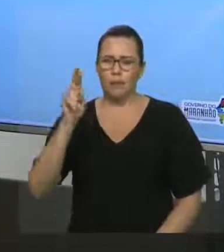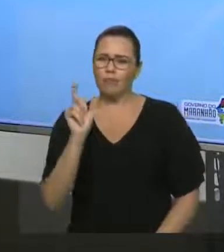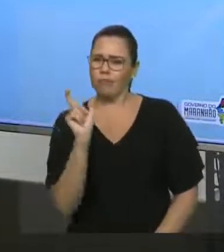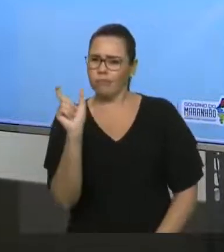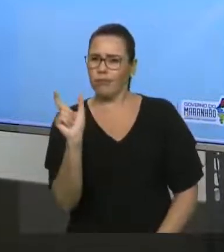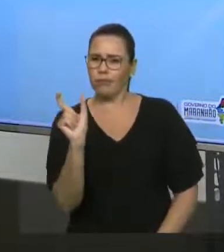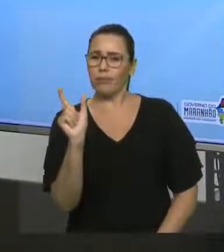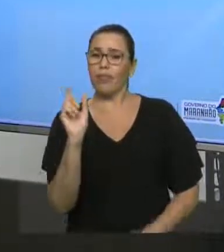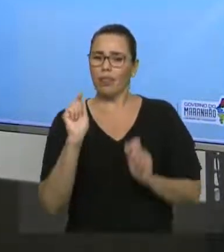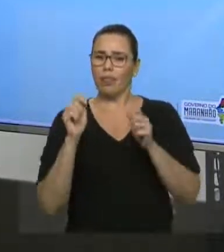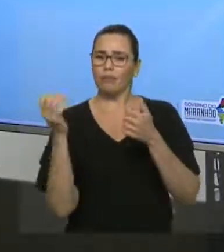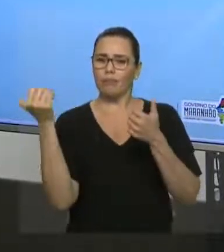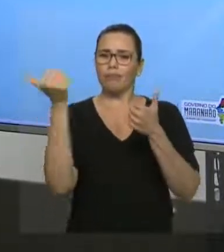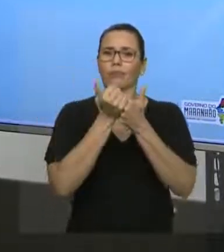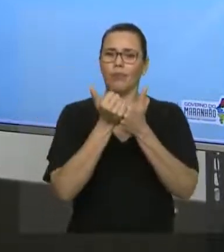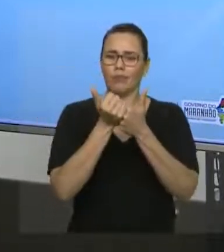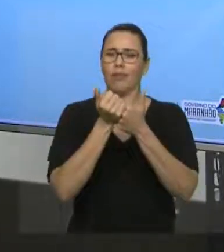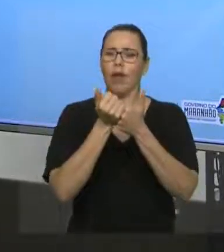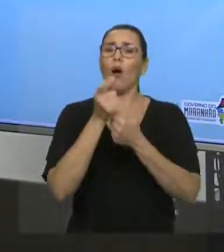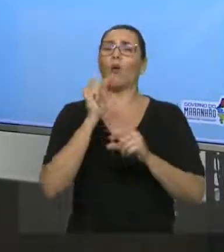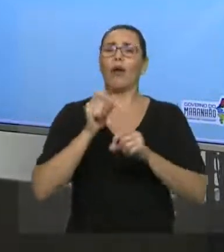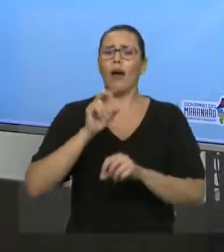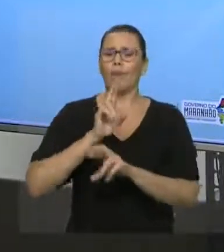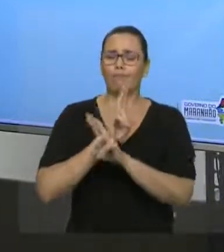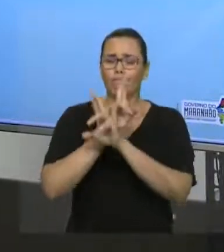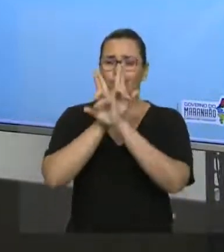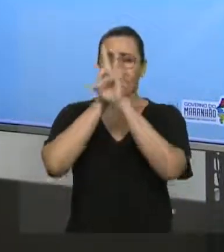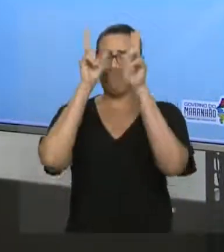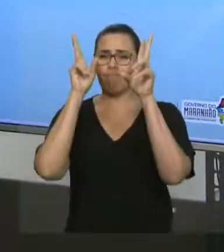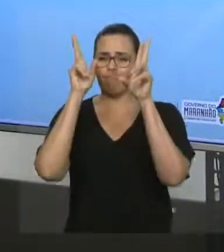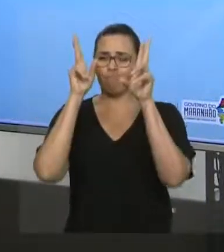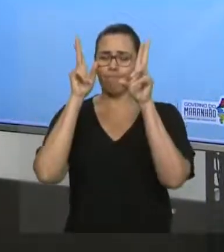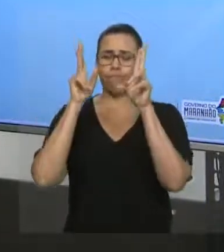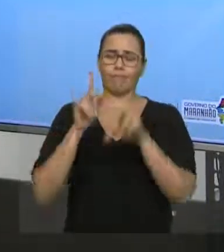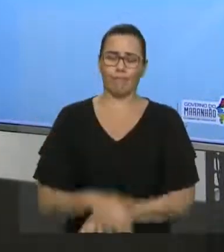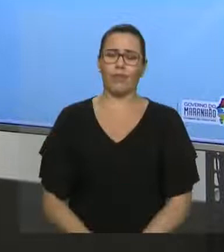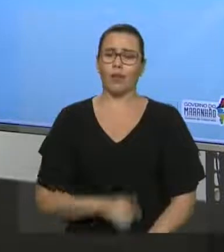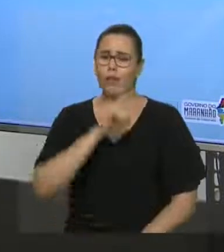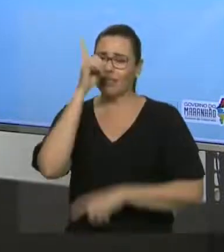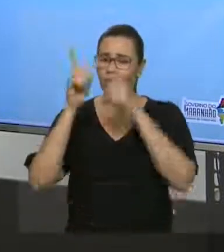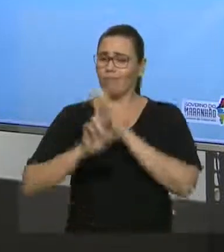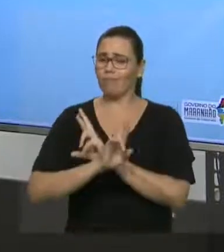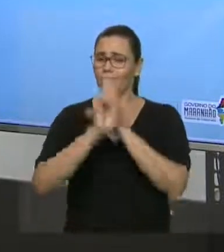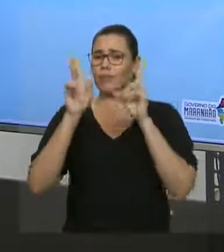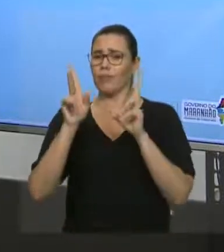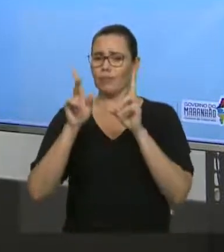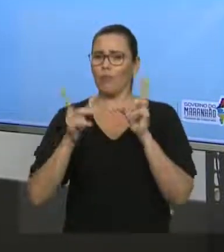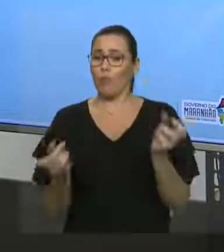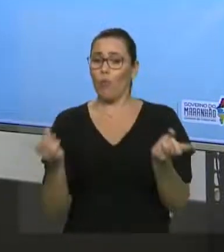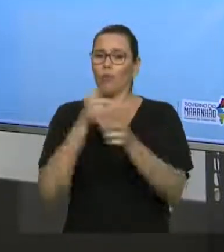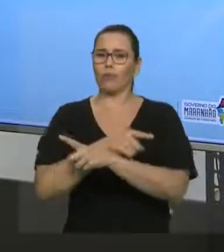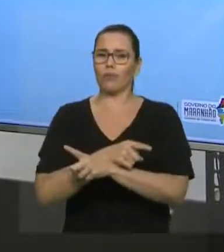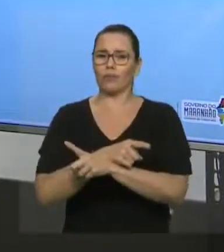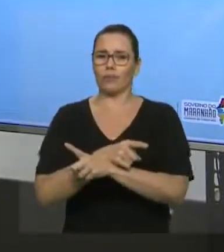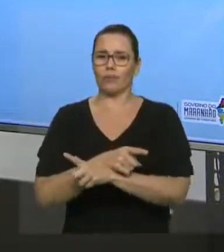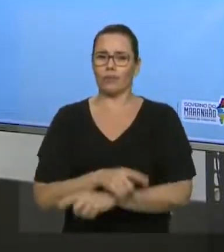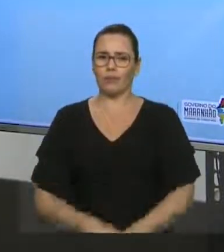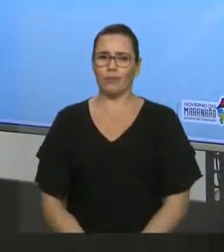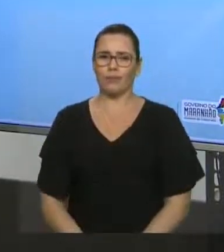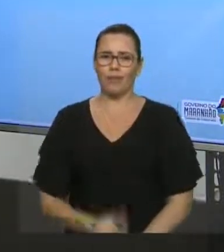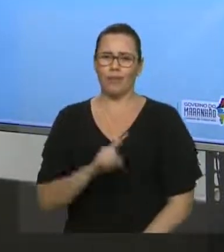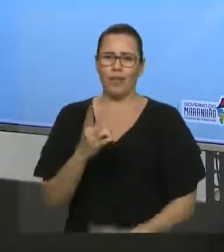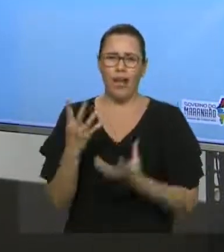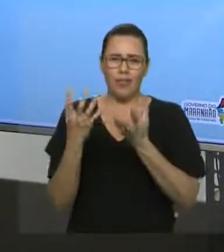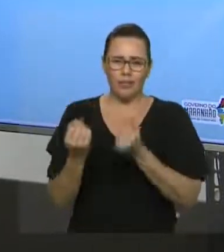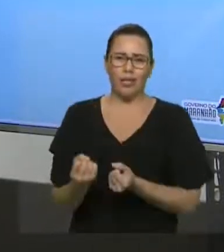Cadê a ideia de concessão? Olha só. Encontrar uma solução e ela ser difícil. Observem como aqui há admissão